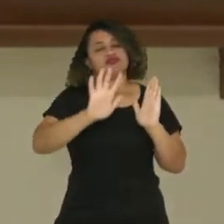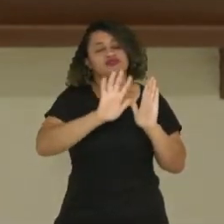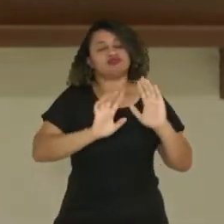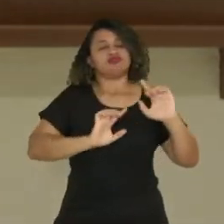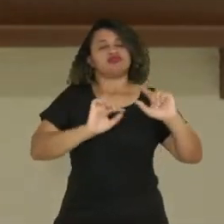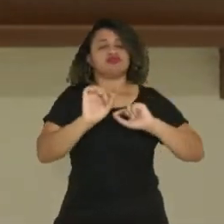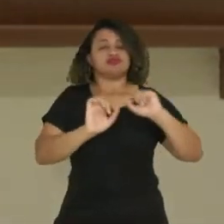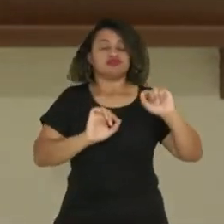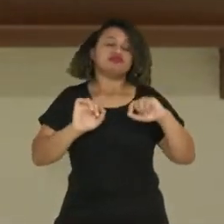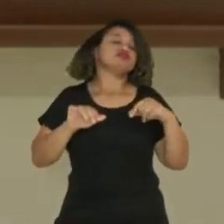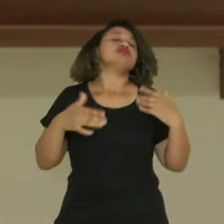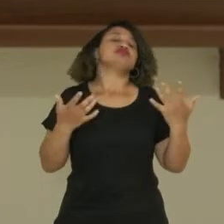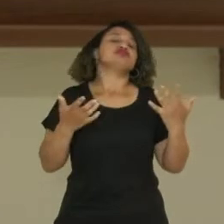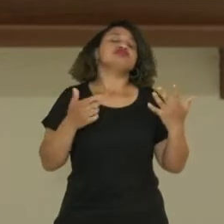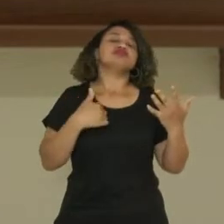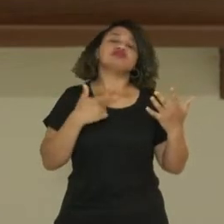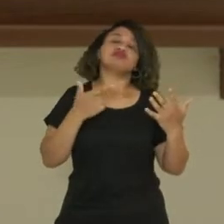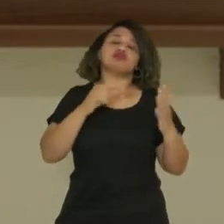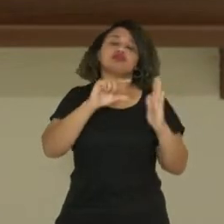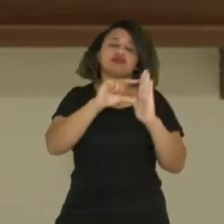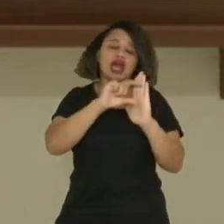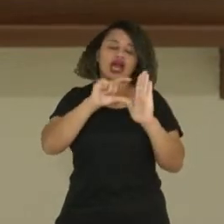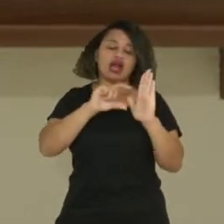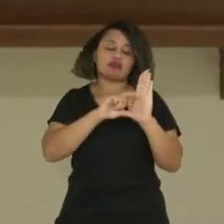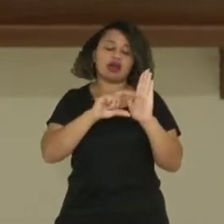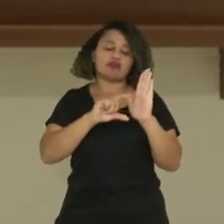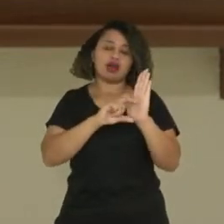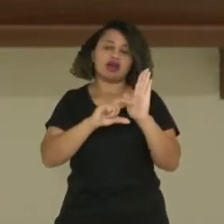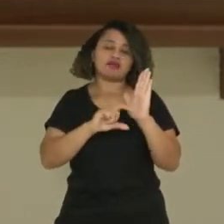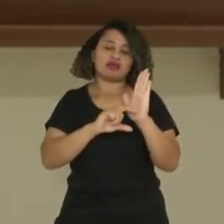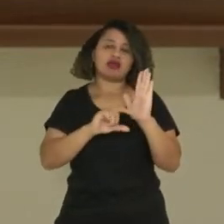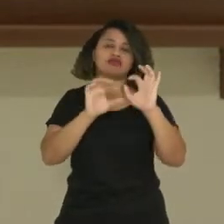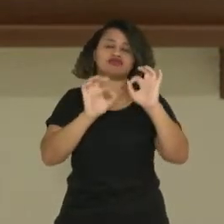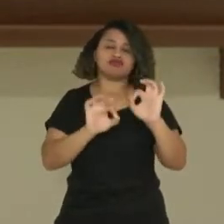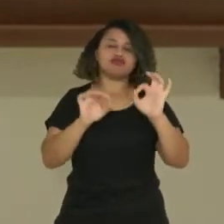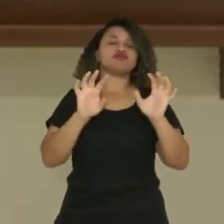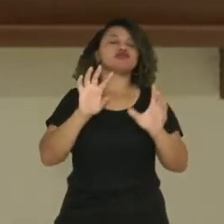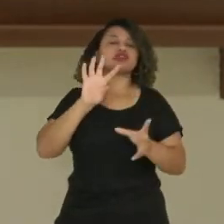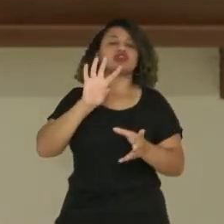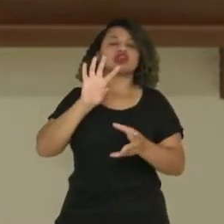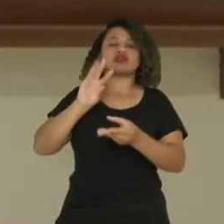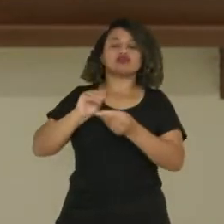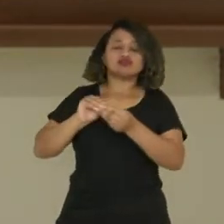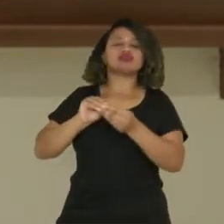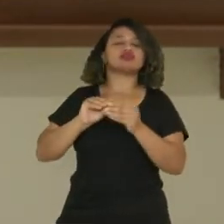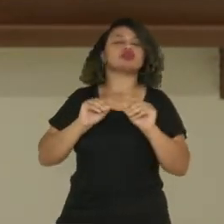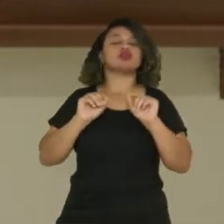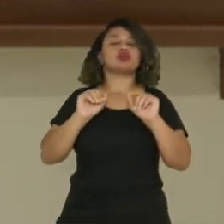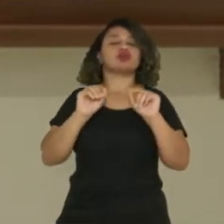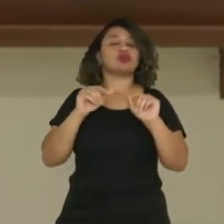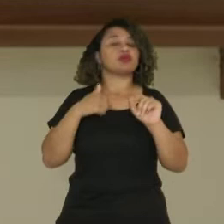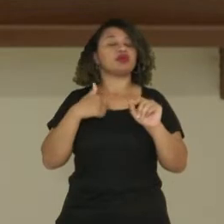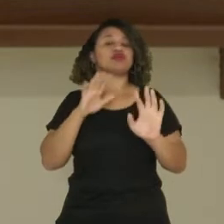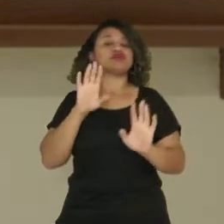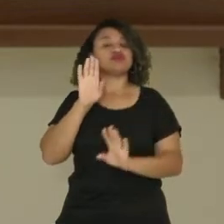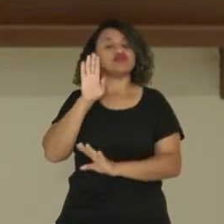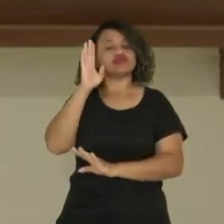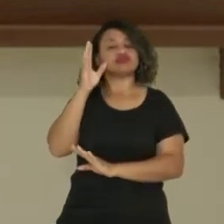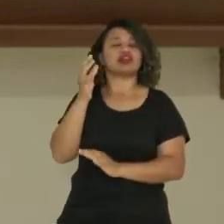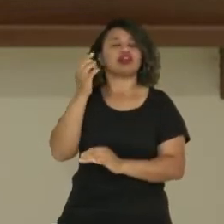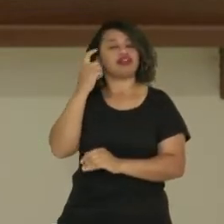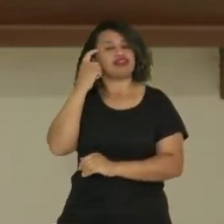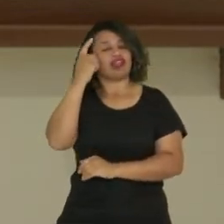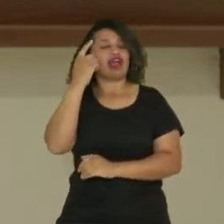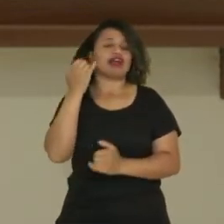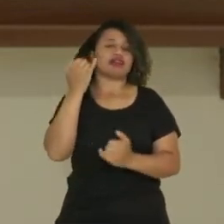vou parágrafo a parágrafo, sintetizo, né? Ou seja, destaco as ideias